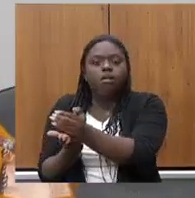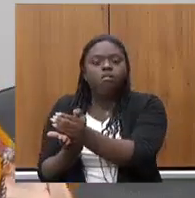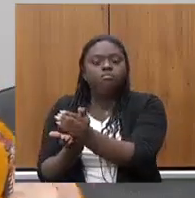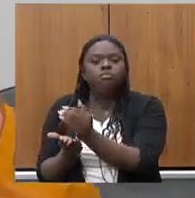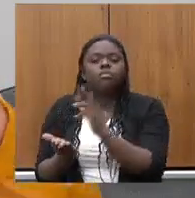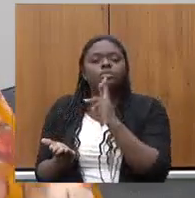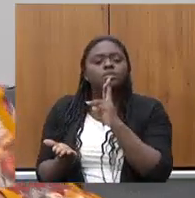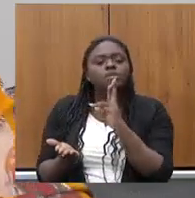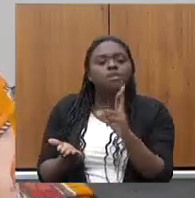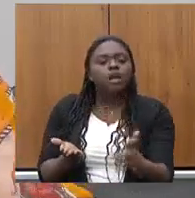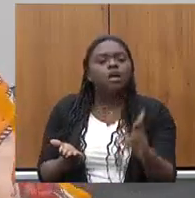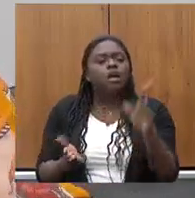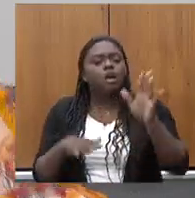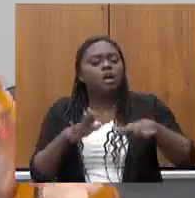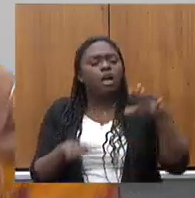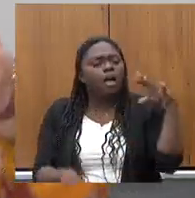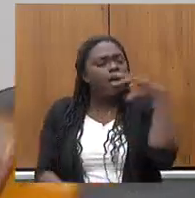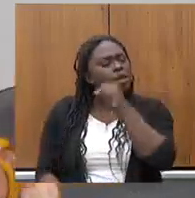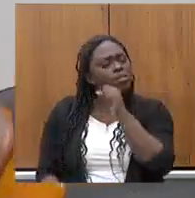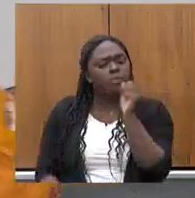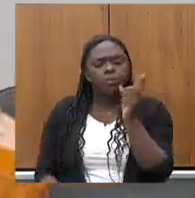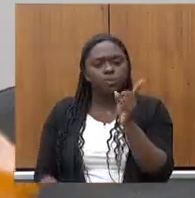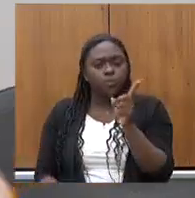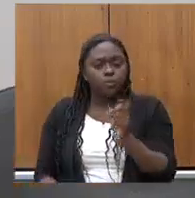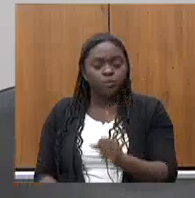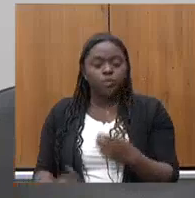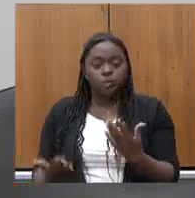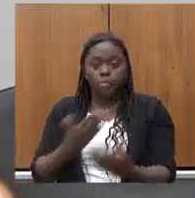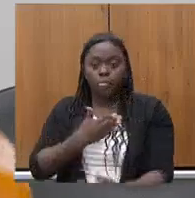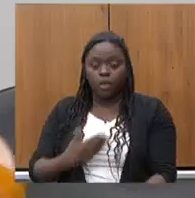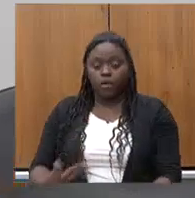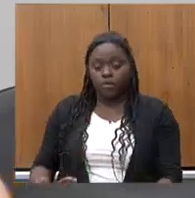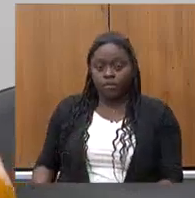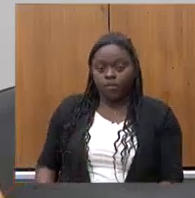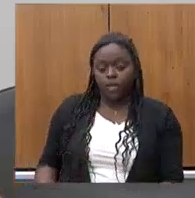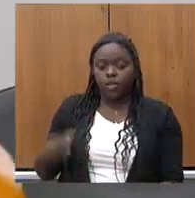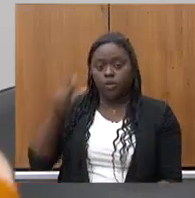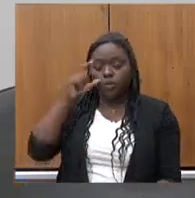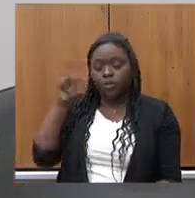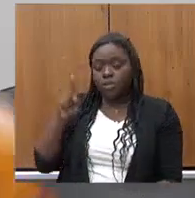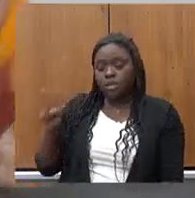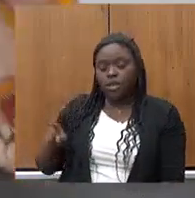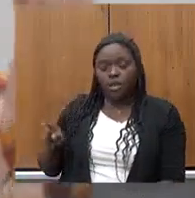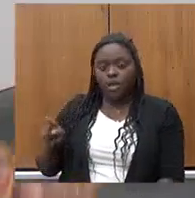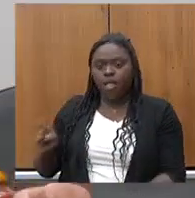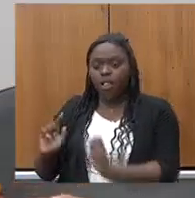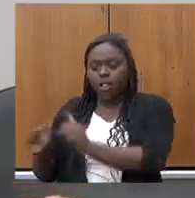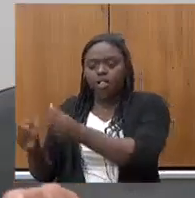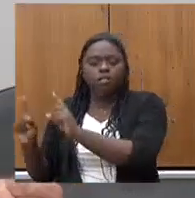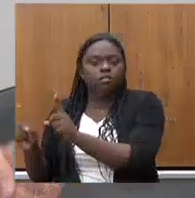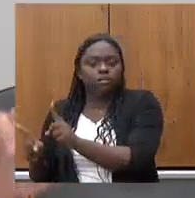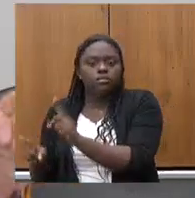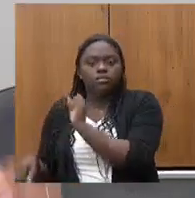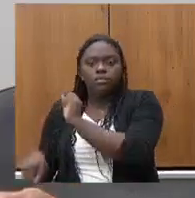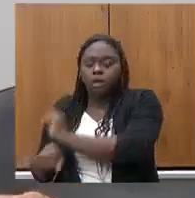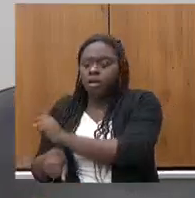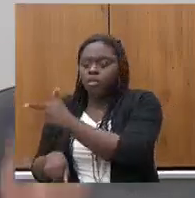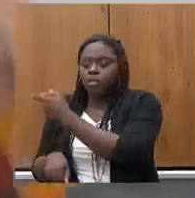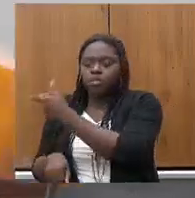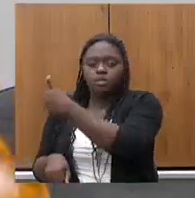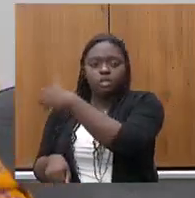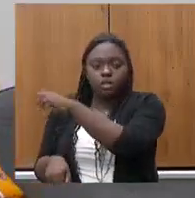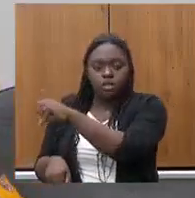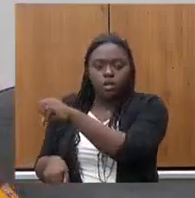resultados muitas vezes não são imediatos então aquilo que o governo Zema ao não executar o orçamento deixou de investir em 2019